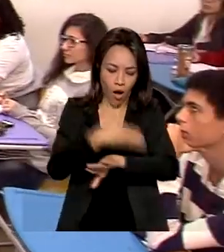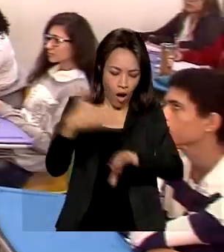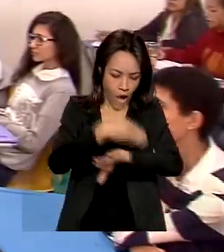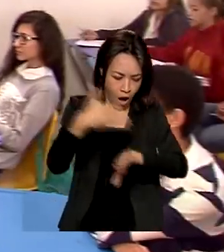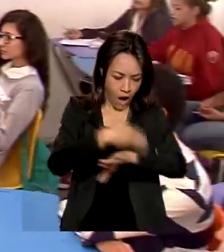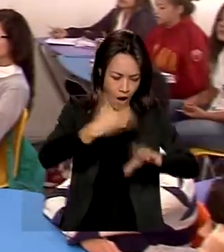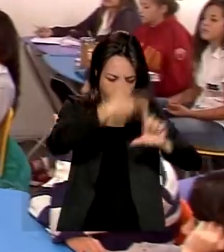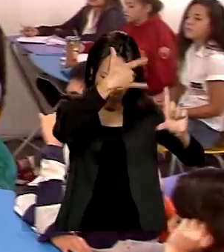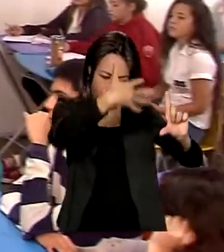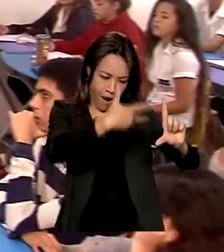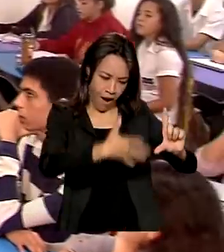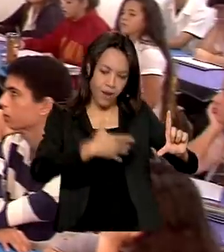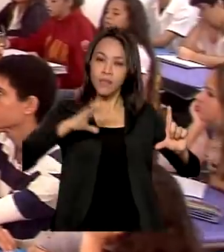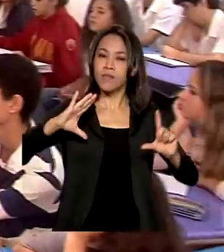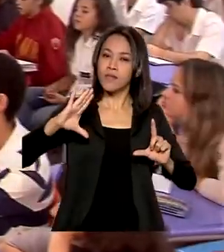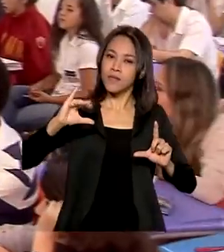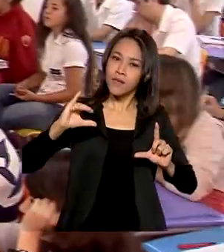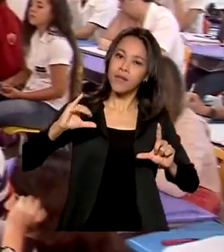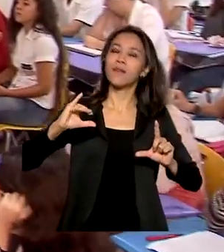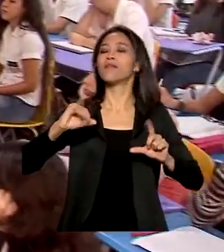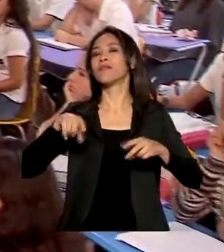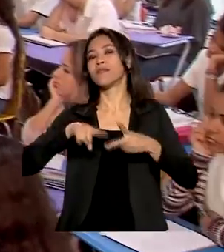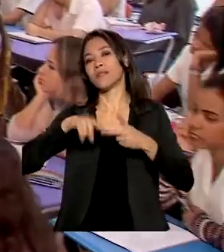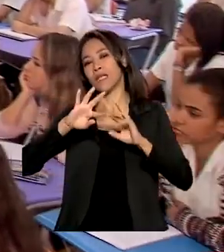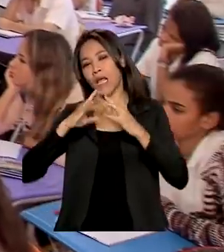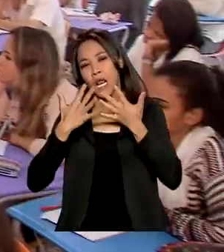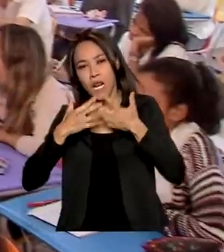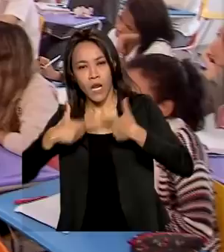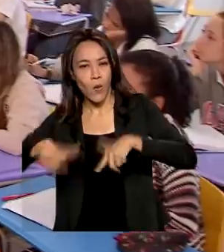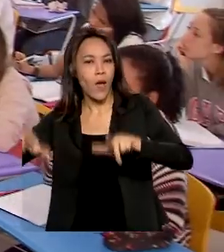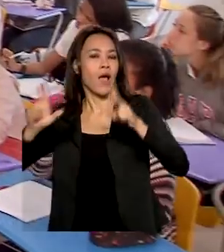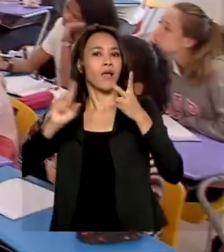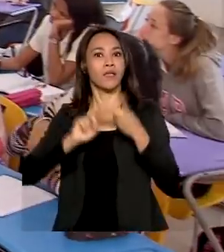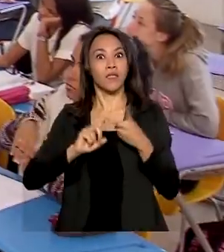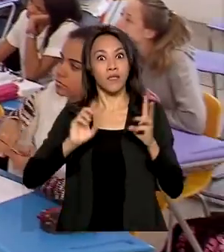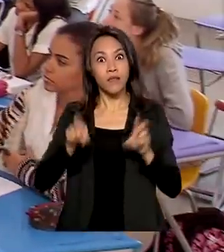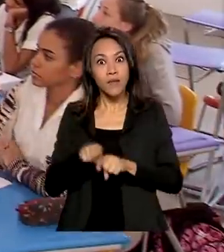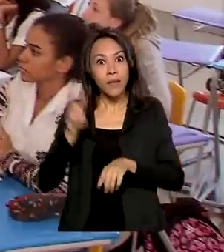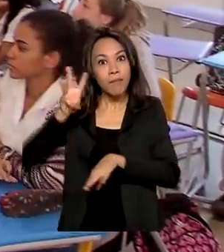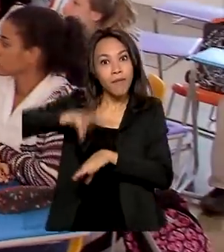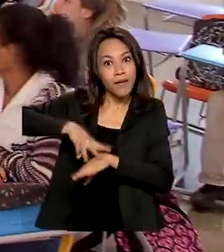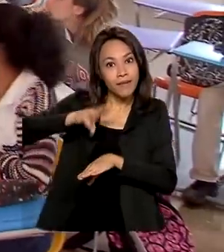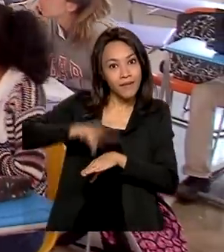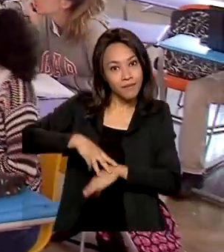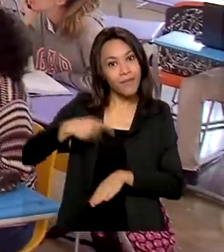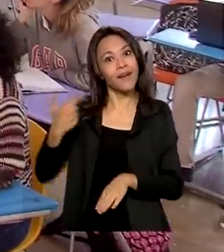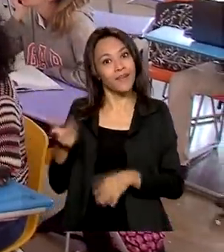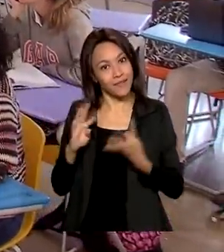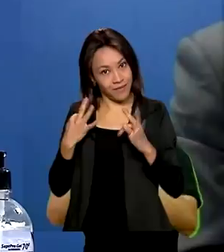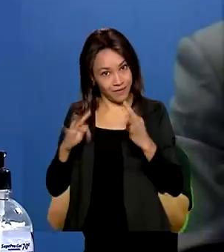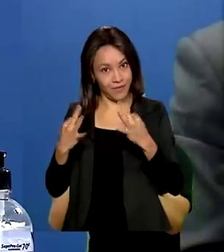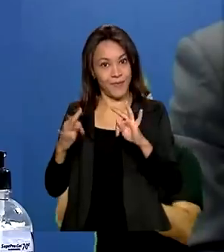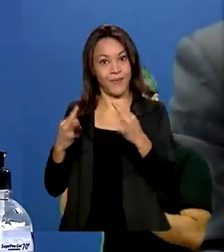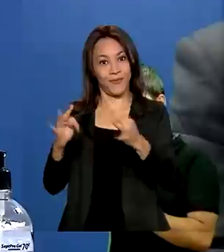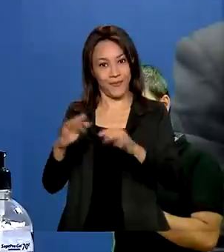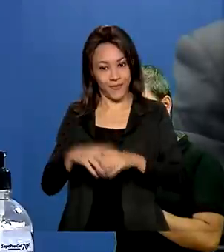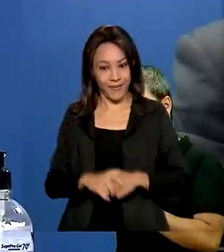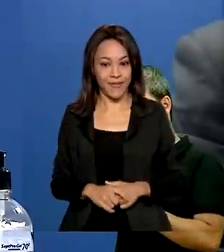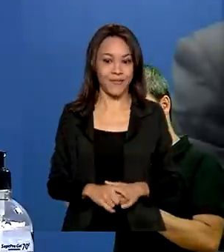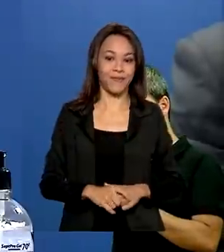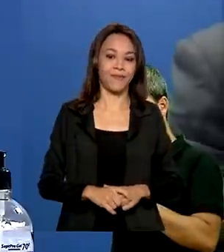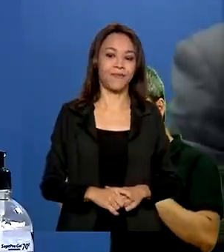conteúdos que vão desde ciências da natureza, linguagens, até matemática e tecnologia. Nos